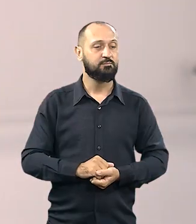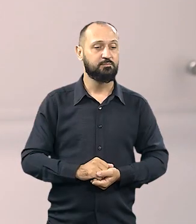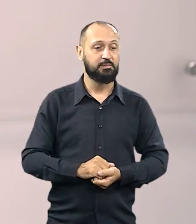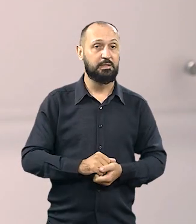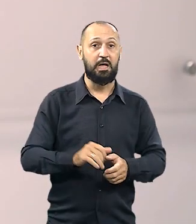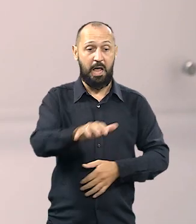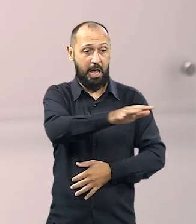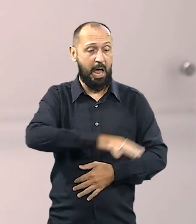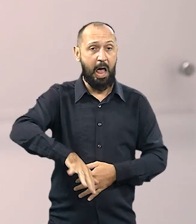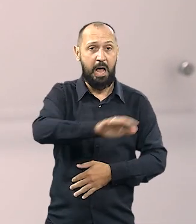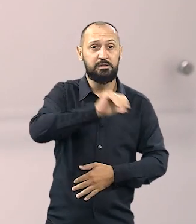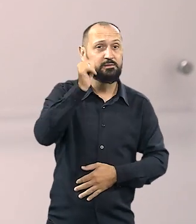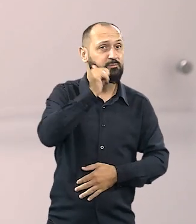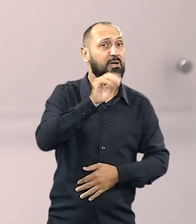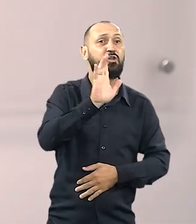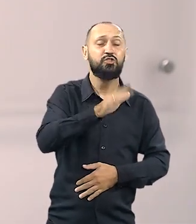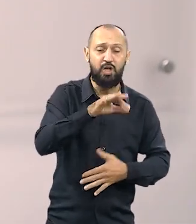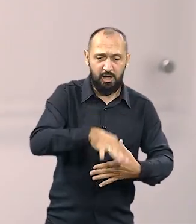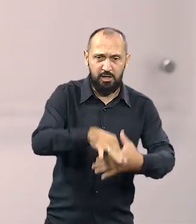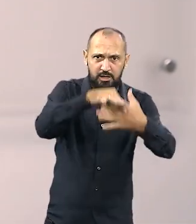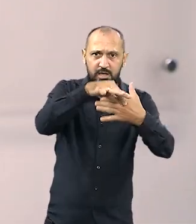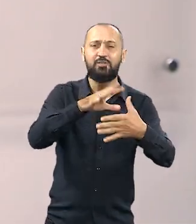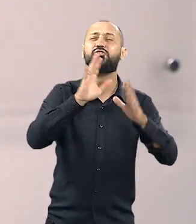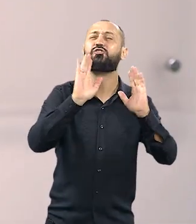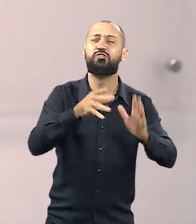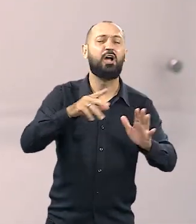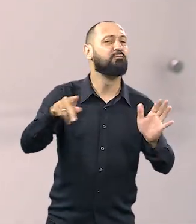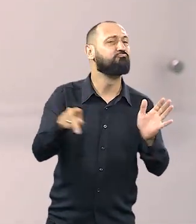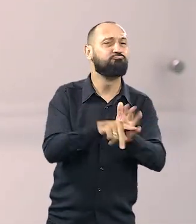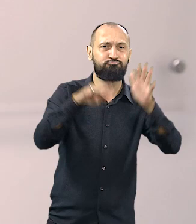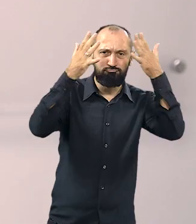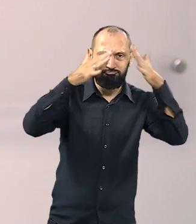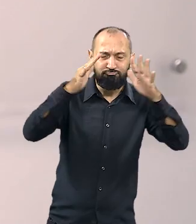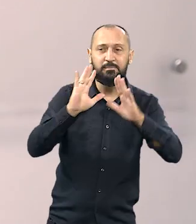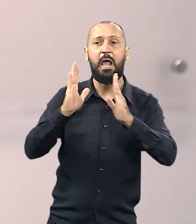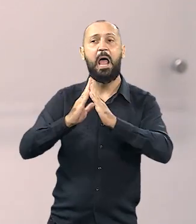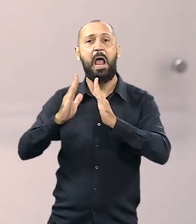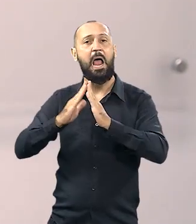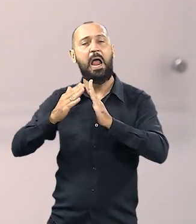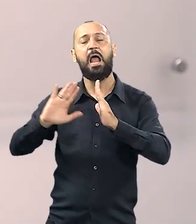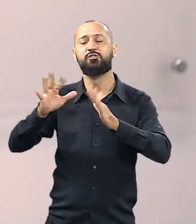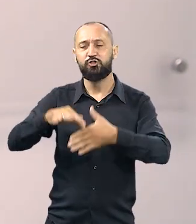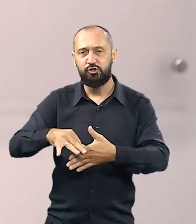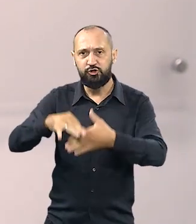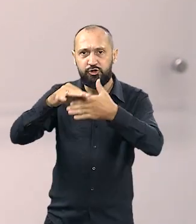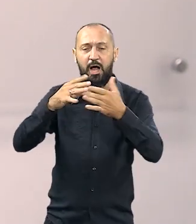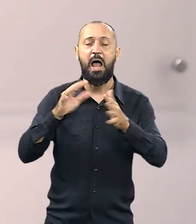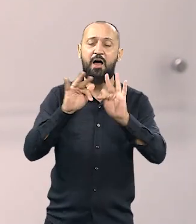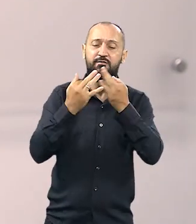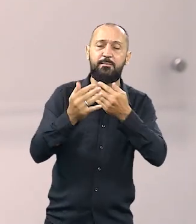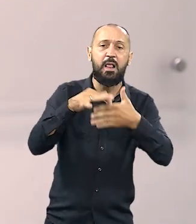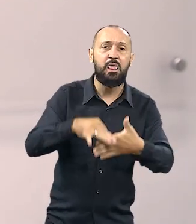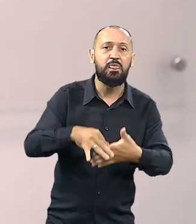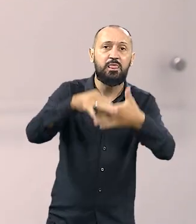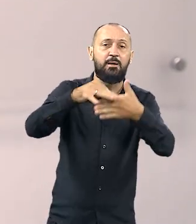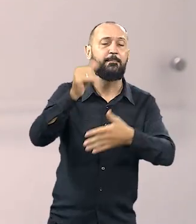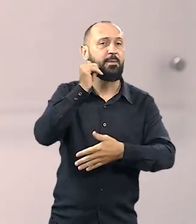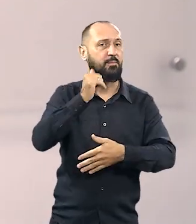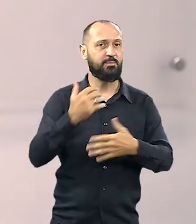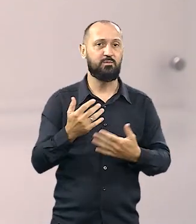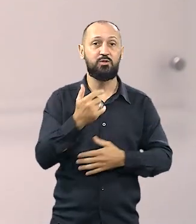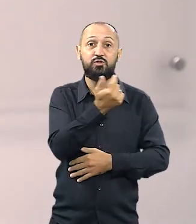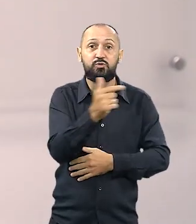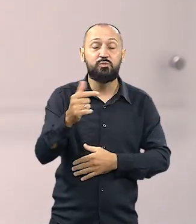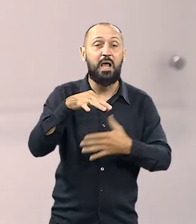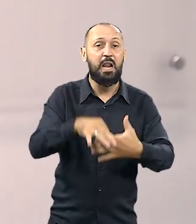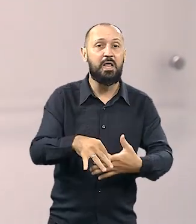As mulheres são lideranças natas. Elas lideram os seus lares, mais de 70% das famílias são lideradas pelas mulheres. O